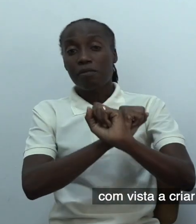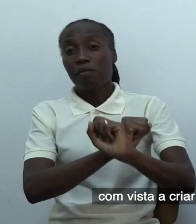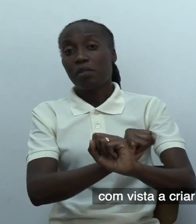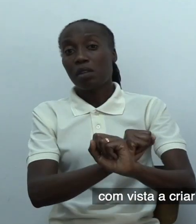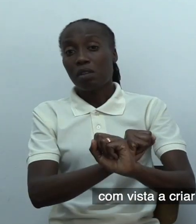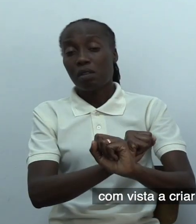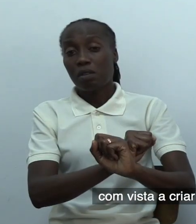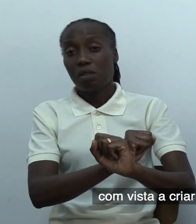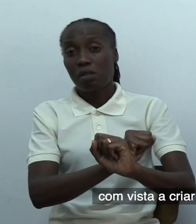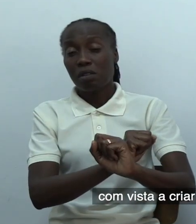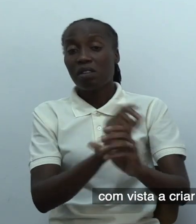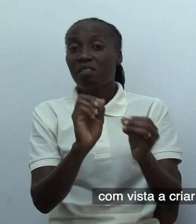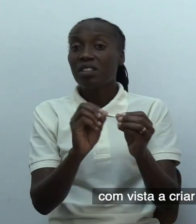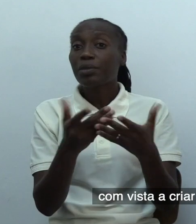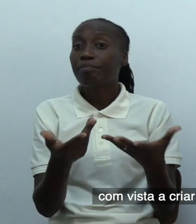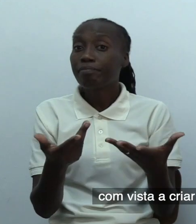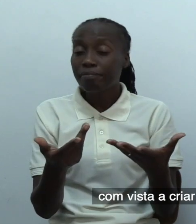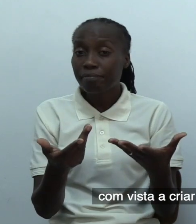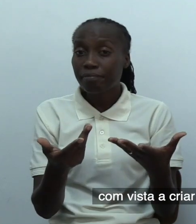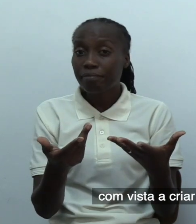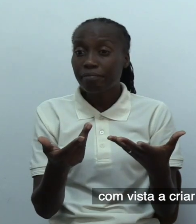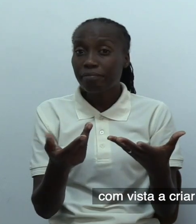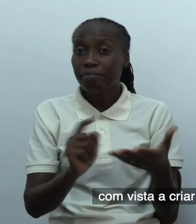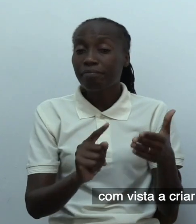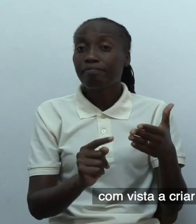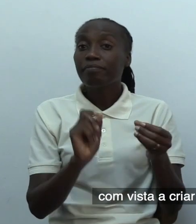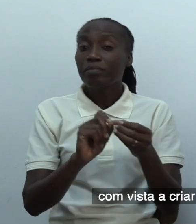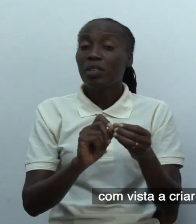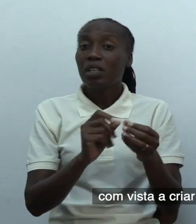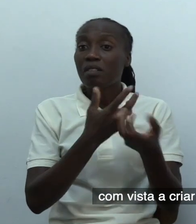condições de retoma normal das aulas.